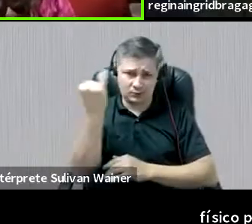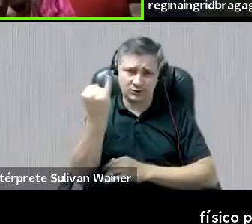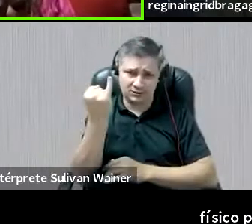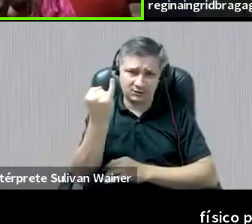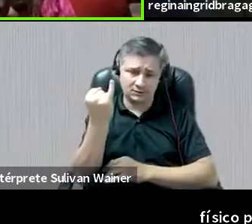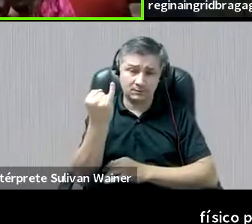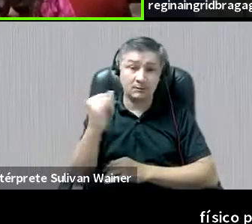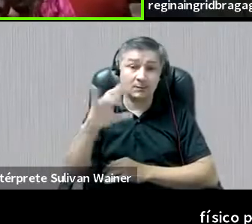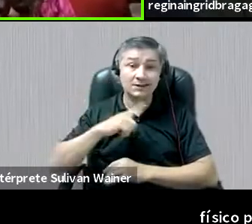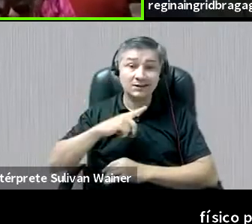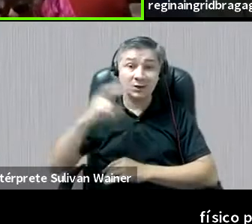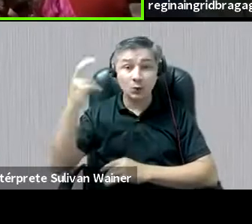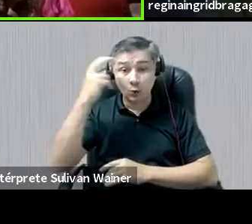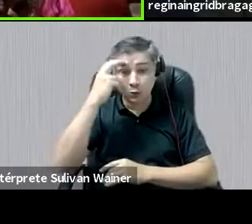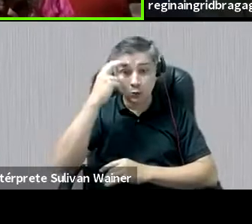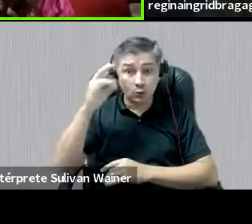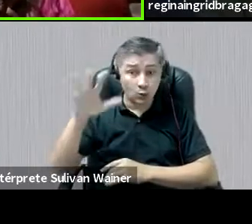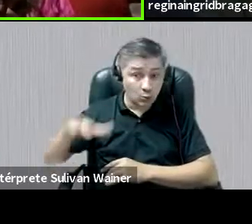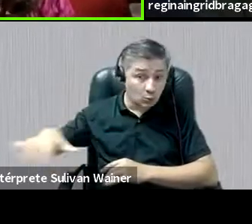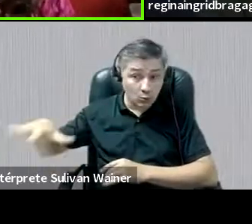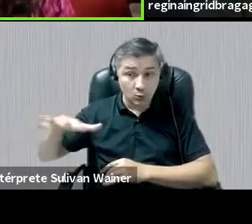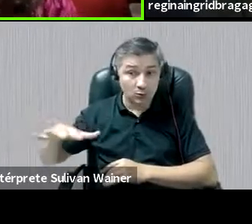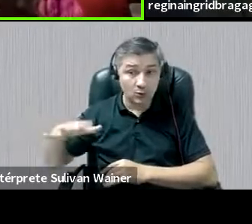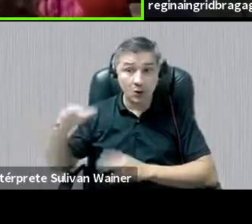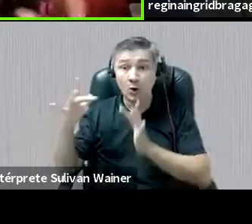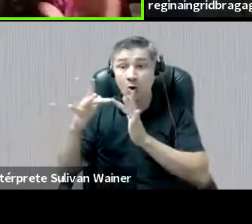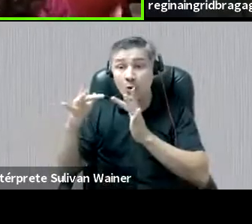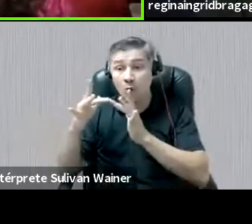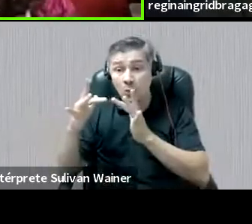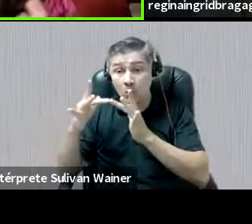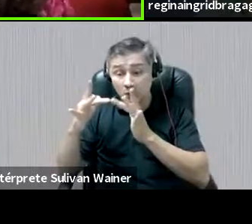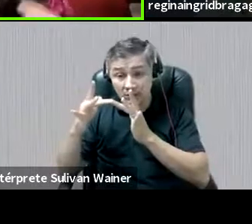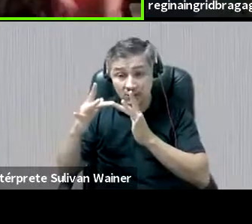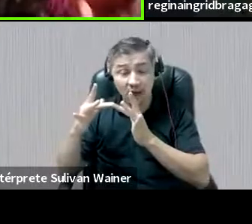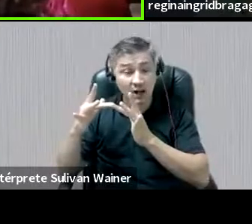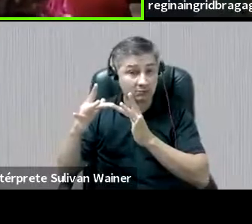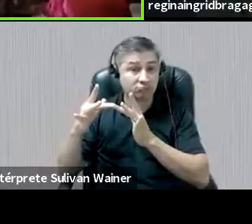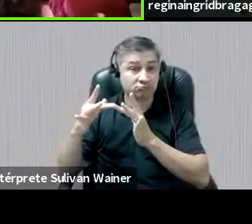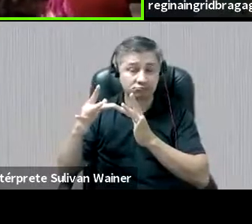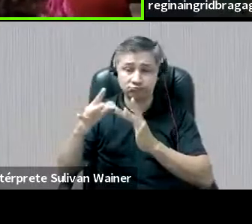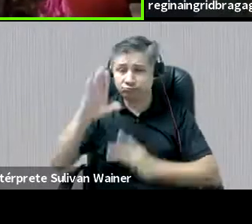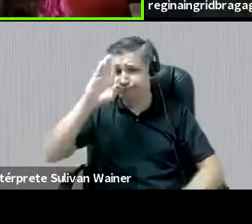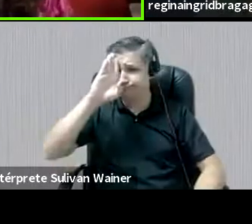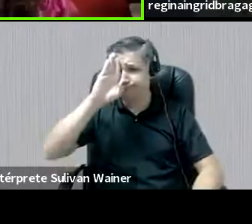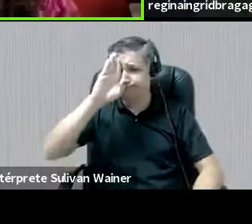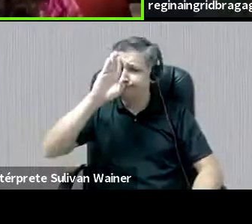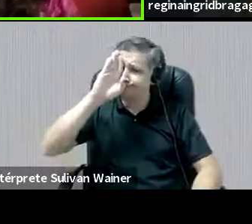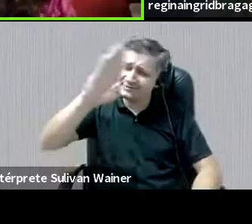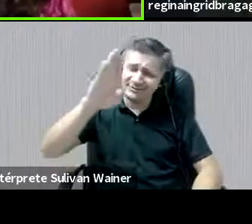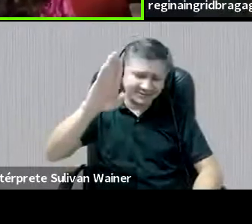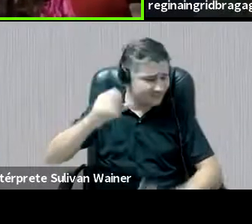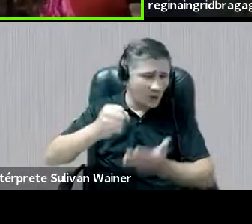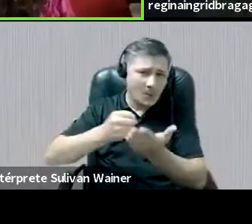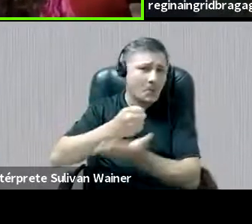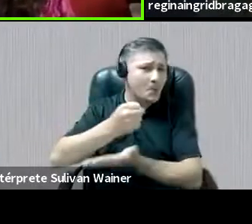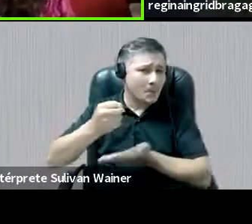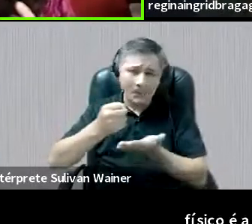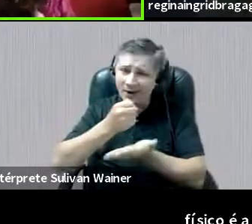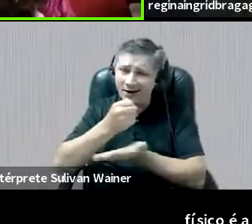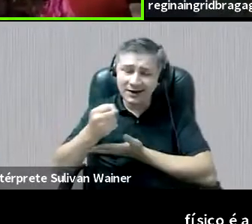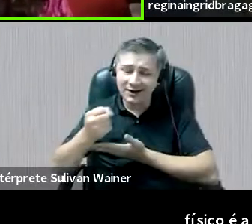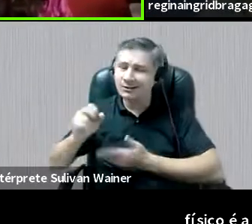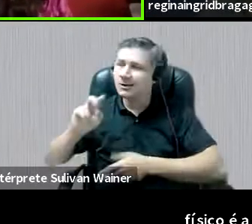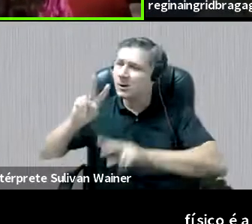culturas onde o contato físico é a base de qualquer coisa que possa existir no mundo, né? O reconhecimento do